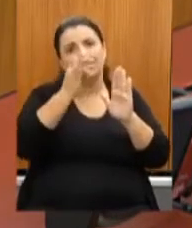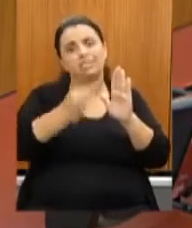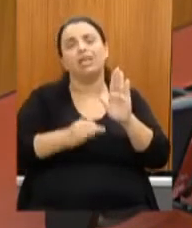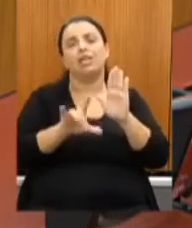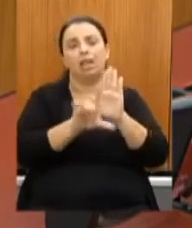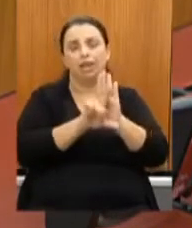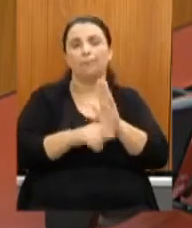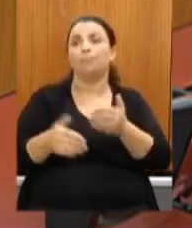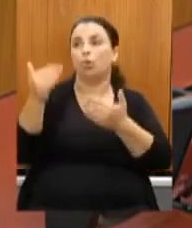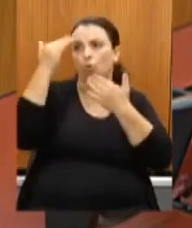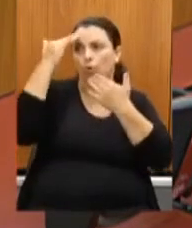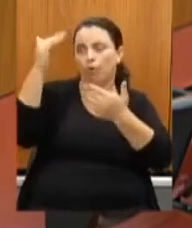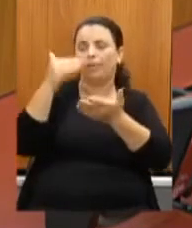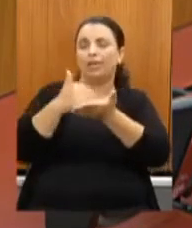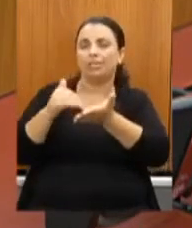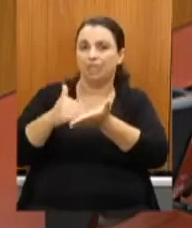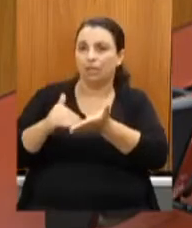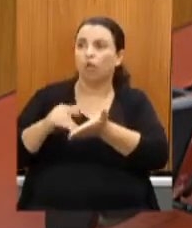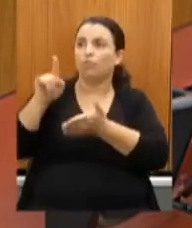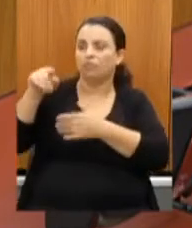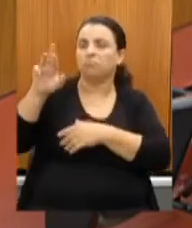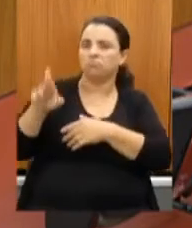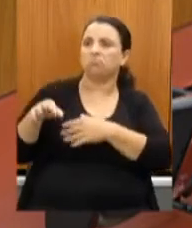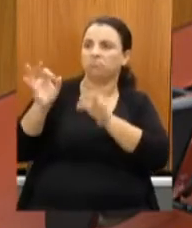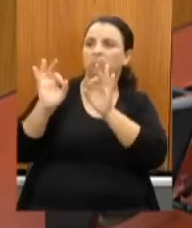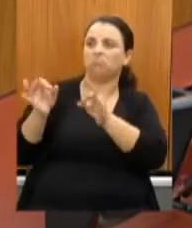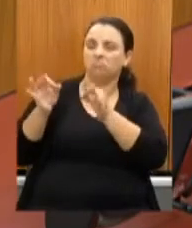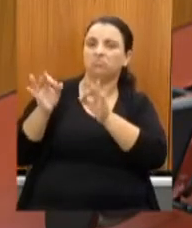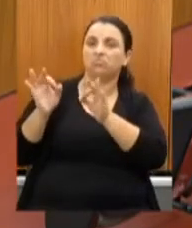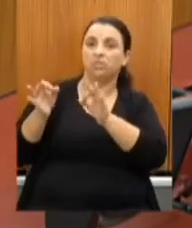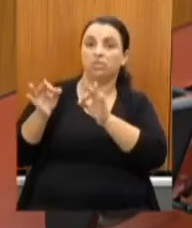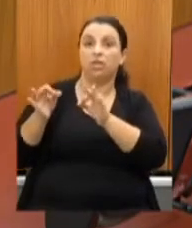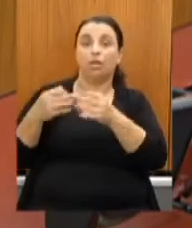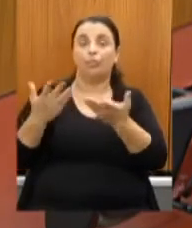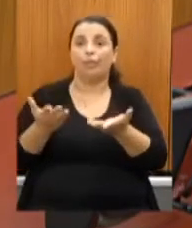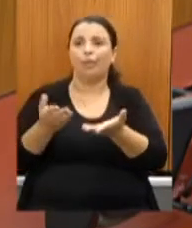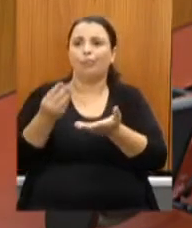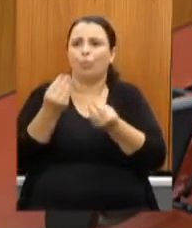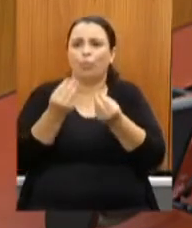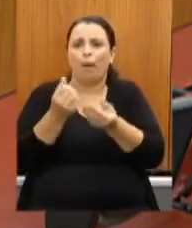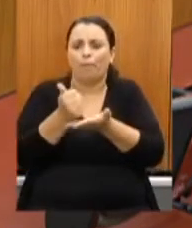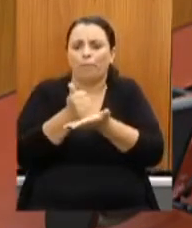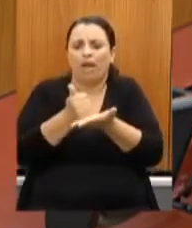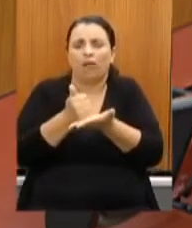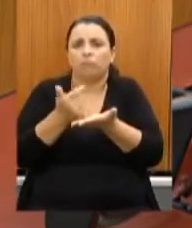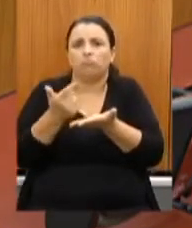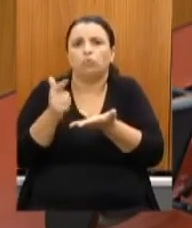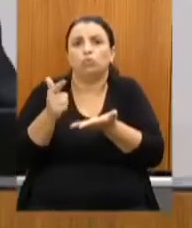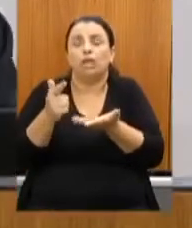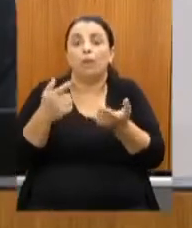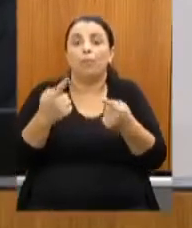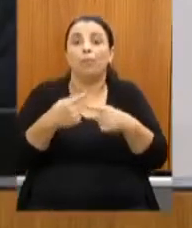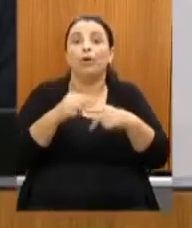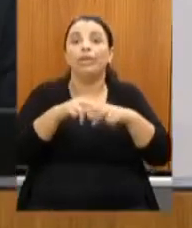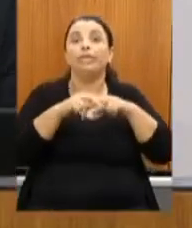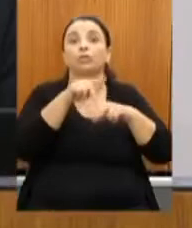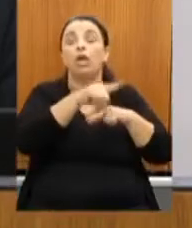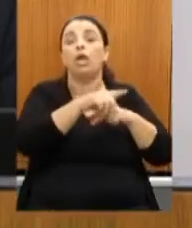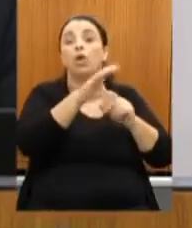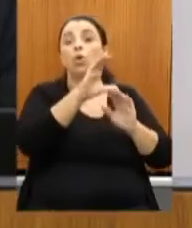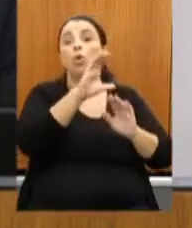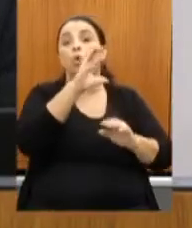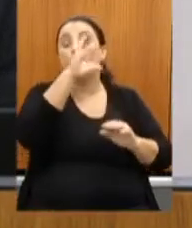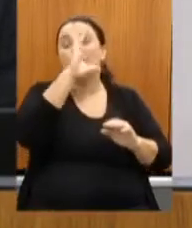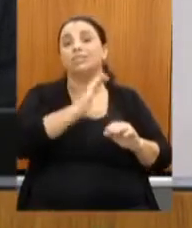realmente, o senhor tem razão porque não há fundamento, uma vez que os conselheiros não participam